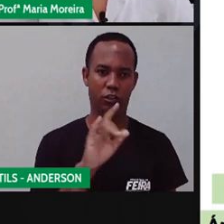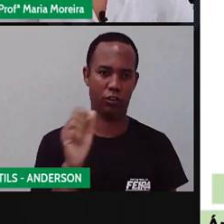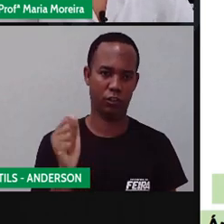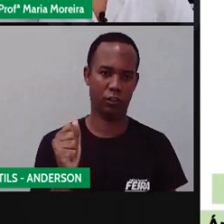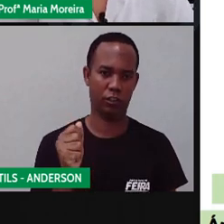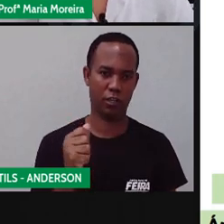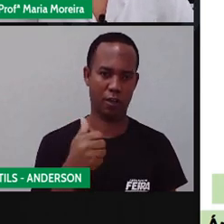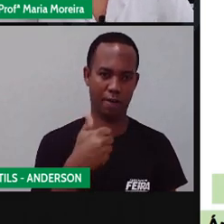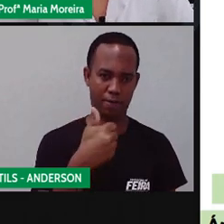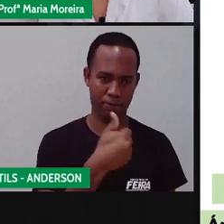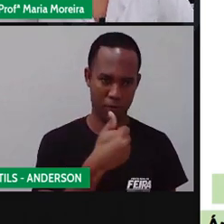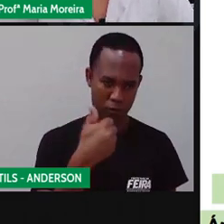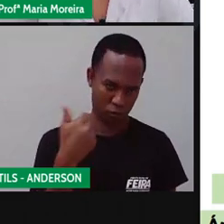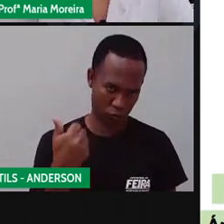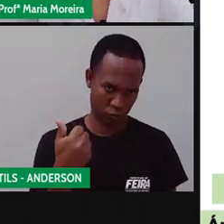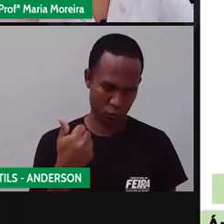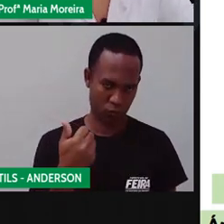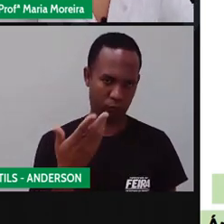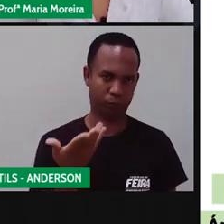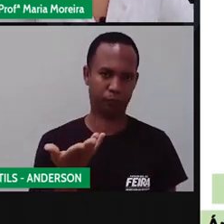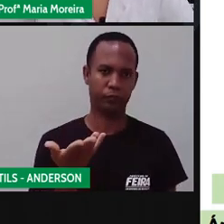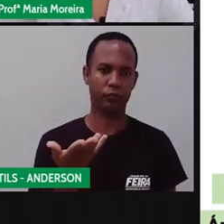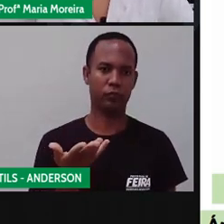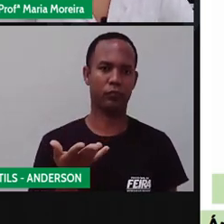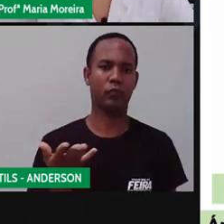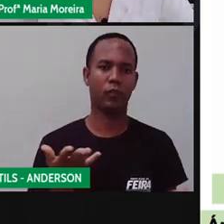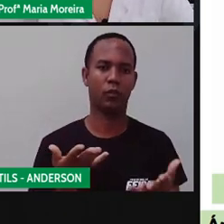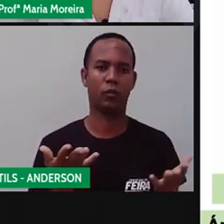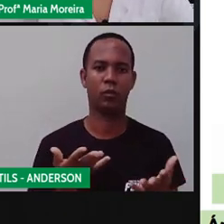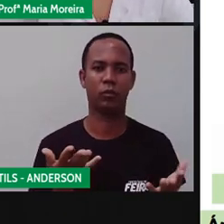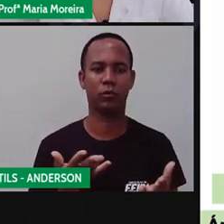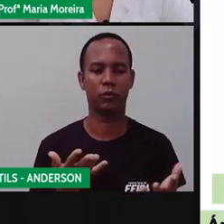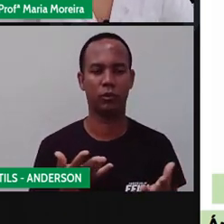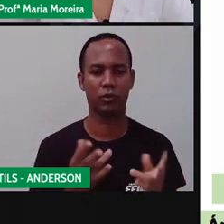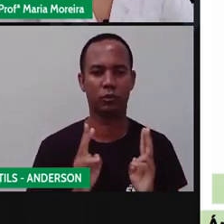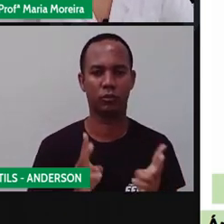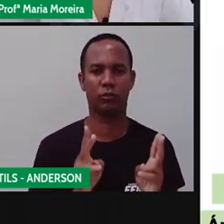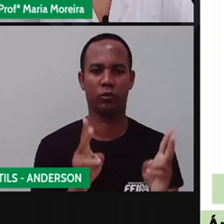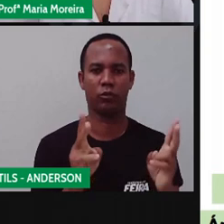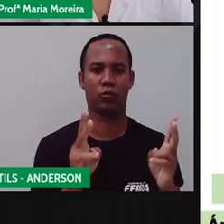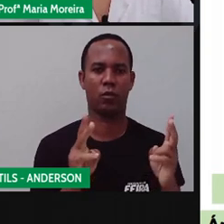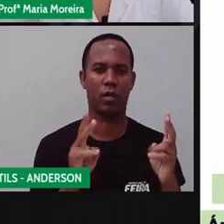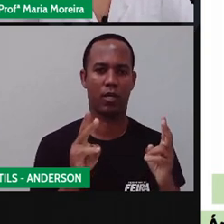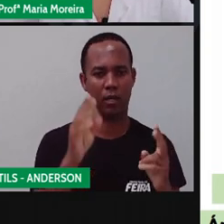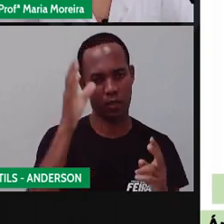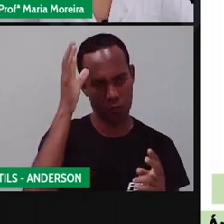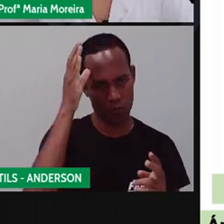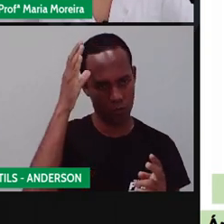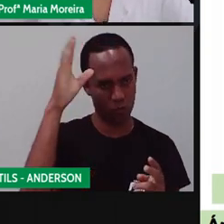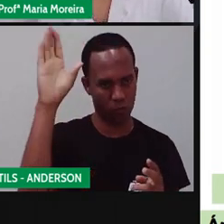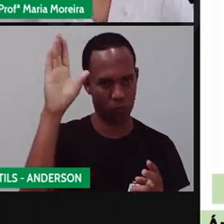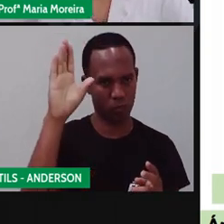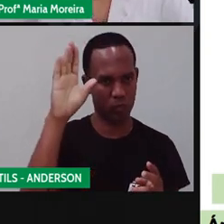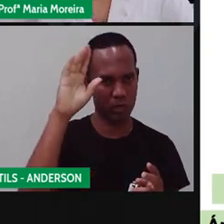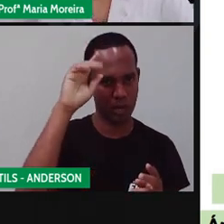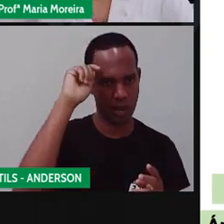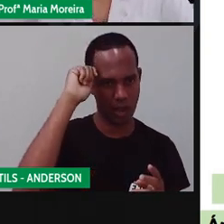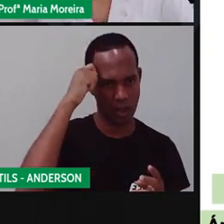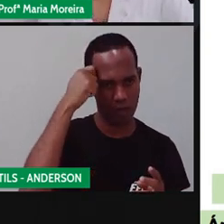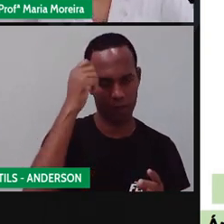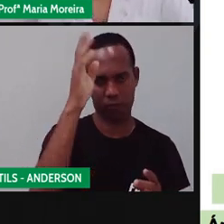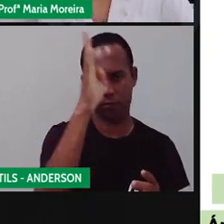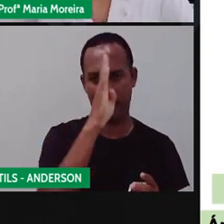de 2021, terceiro ano. E vamos dar continuidade ao quê? Cultura afro